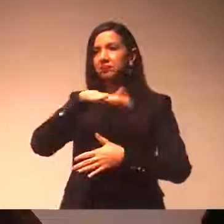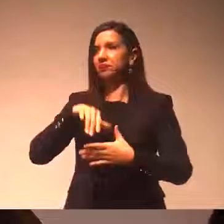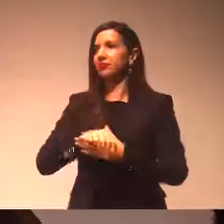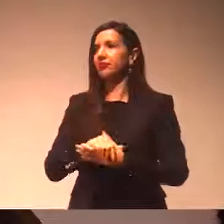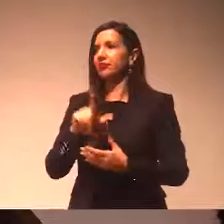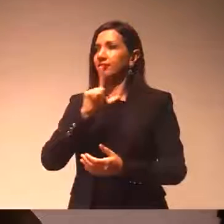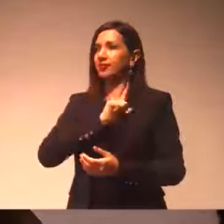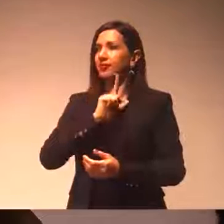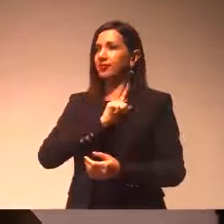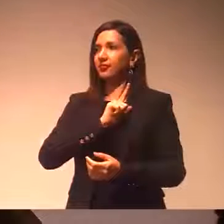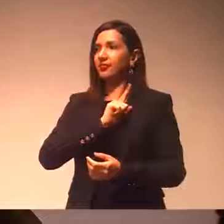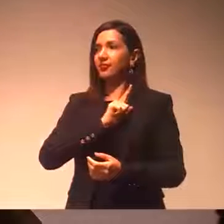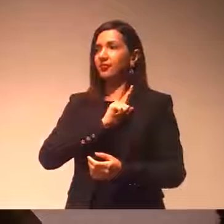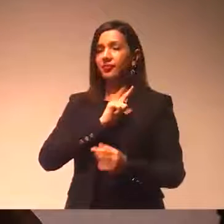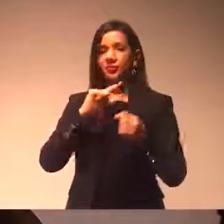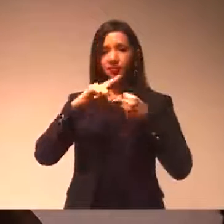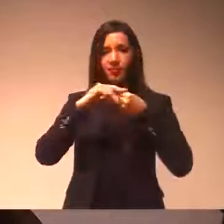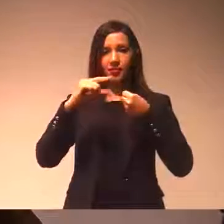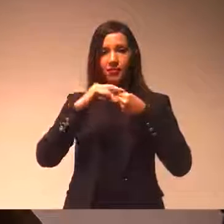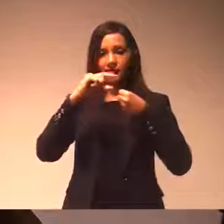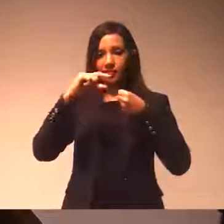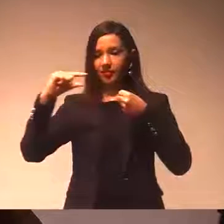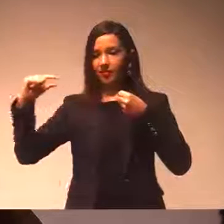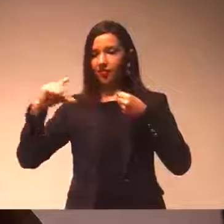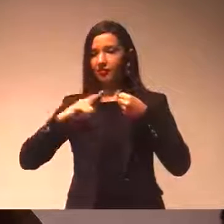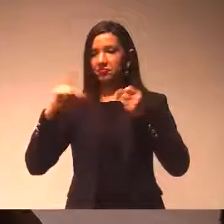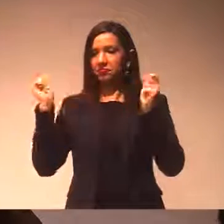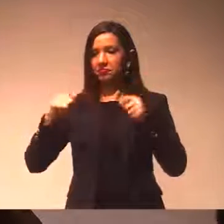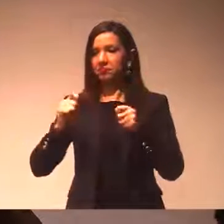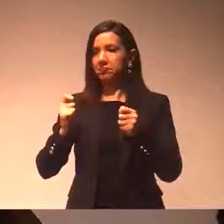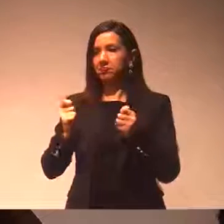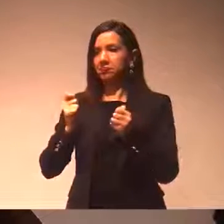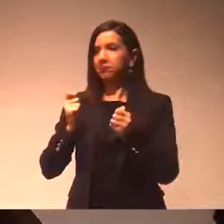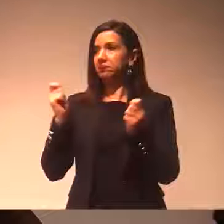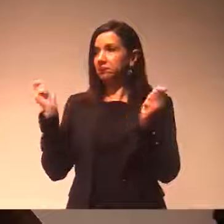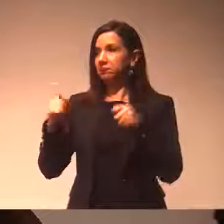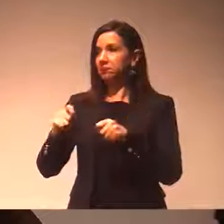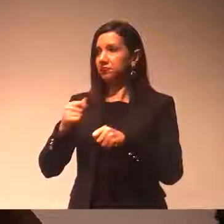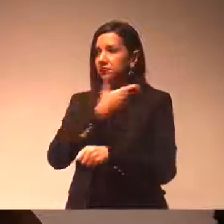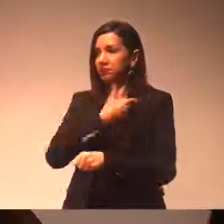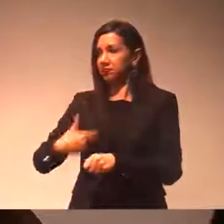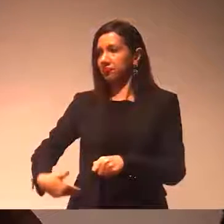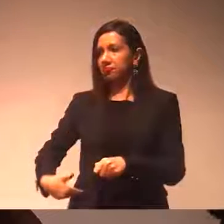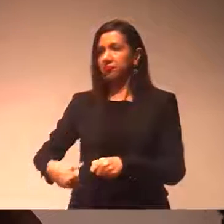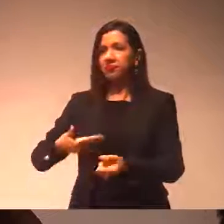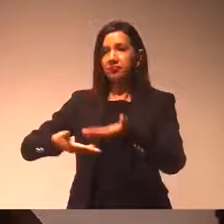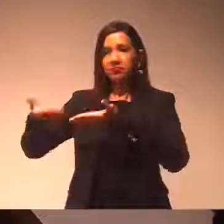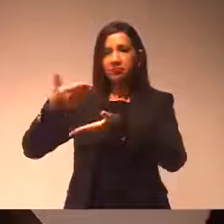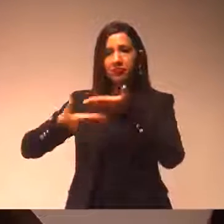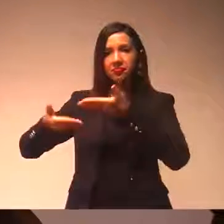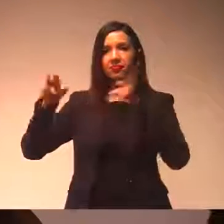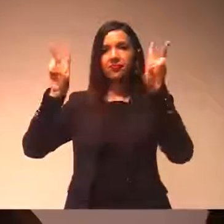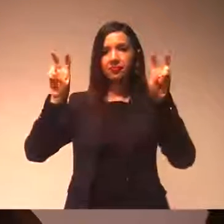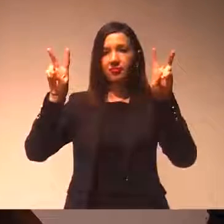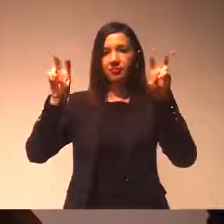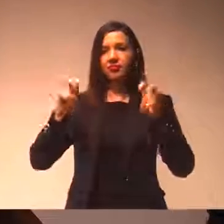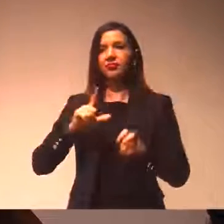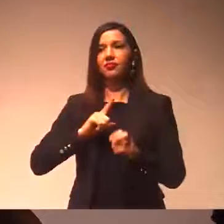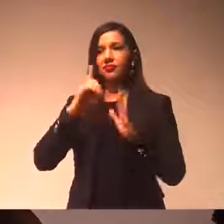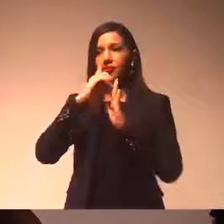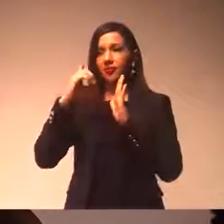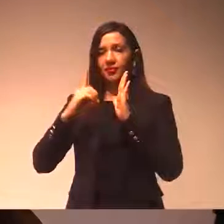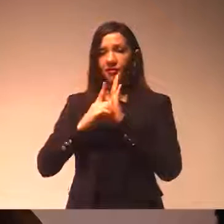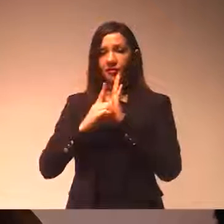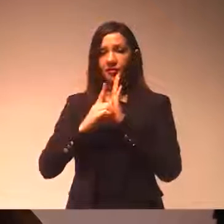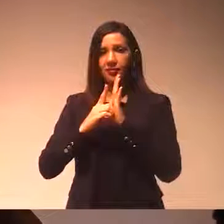um artigo que dizia que o poder público poderia tratar do assunto por decreto